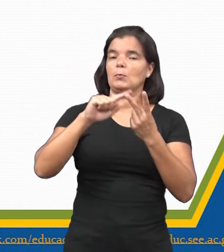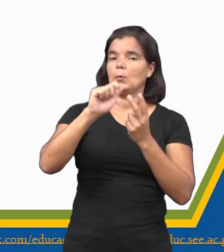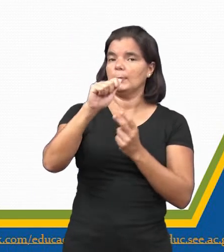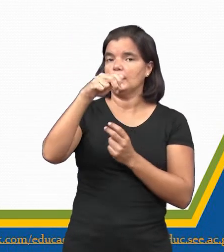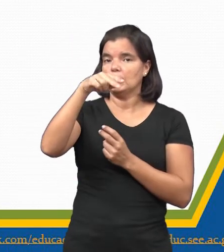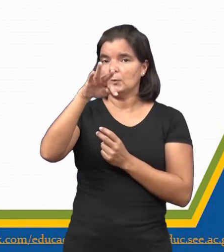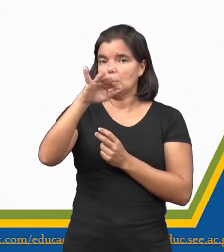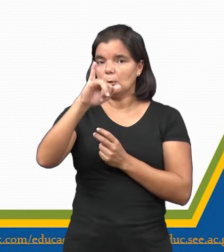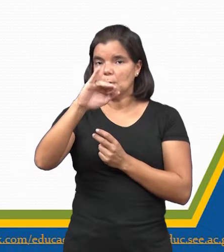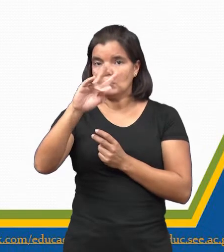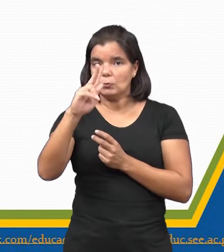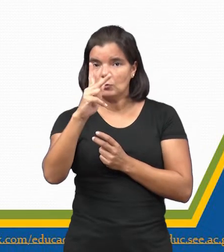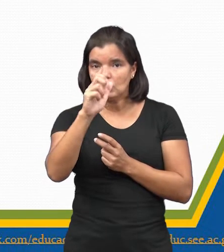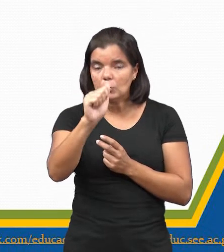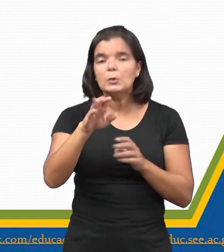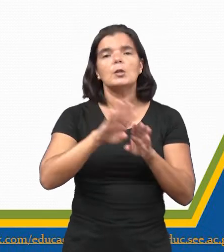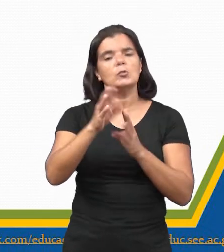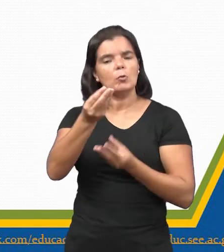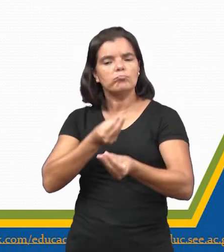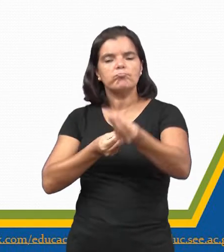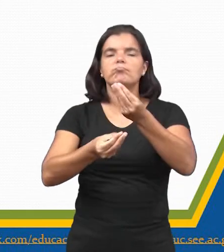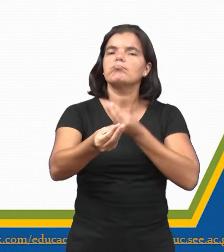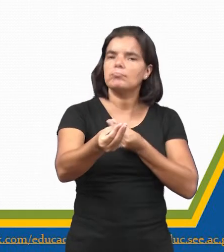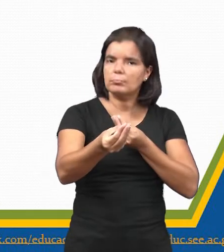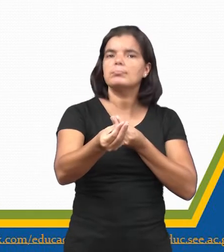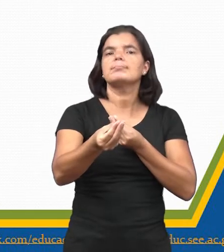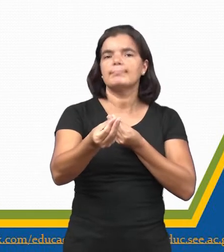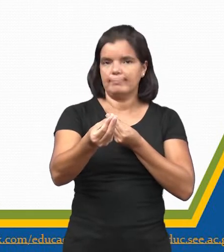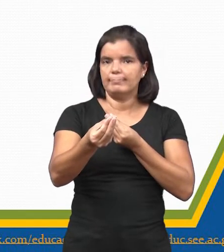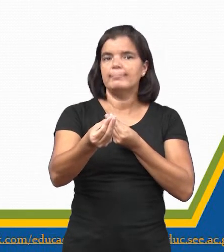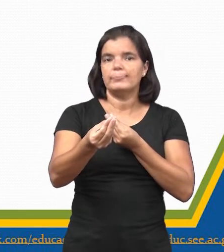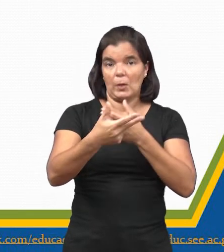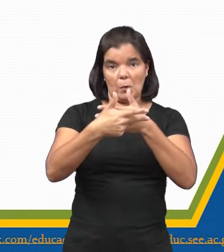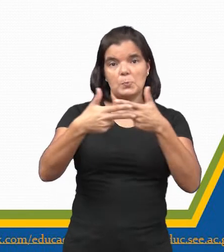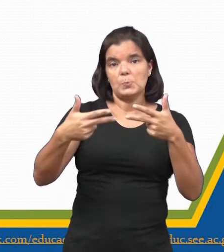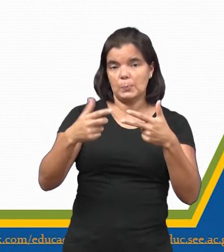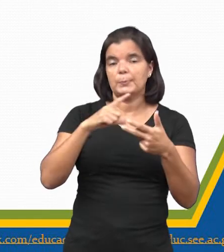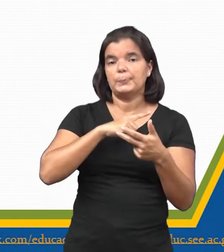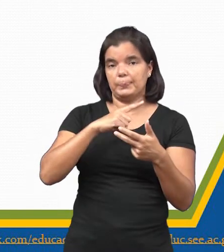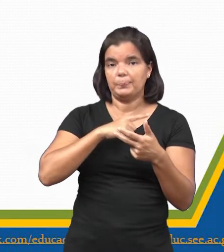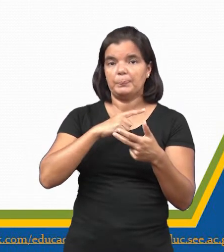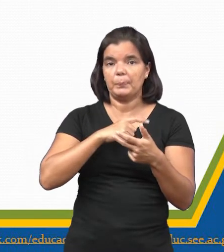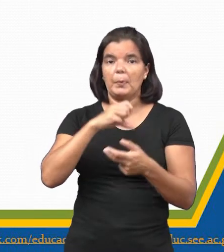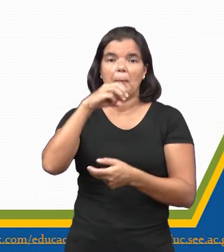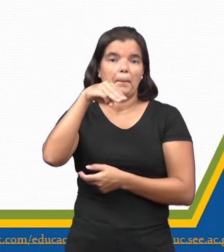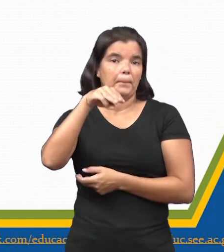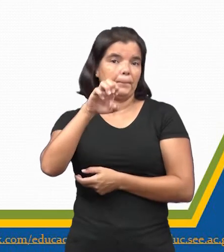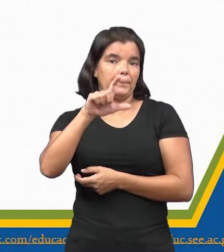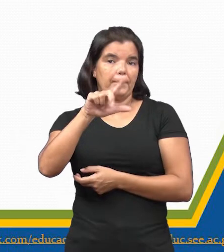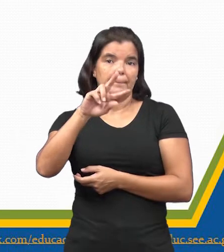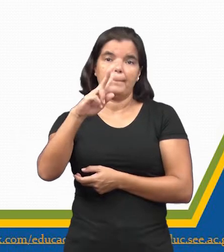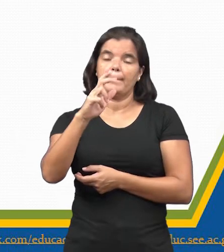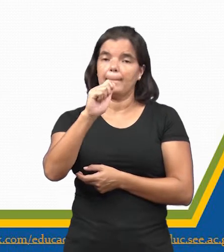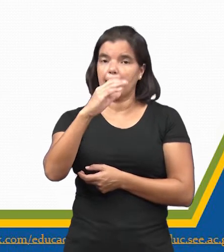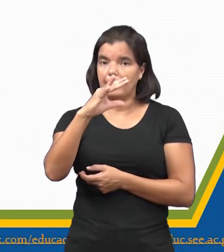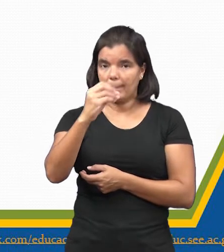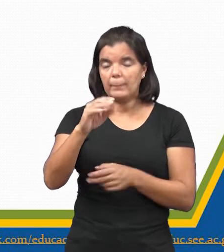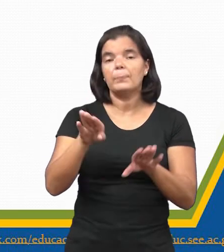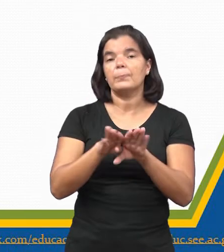trocavam mercadorias, havia todo um comércio, principalmente a questão do melaço e produtos